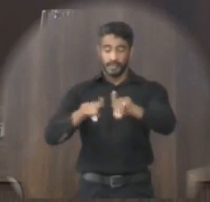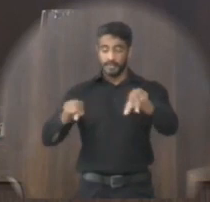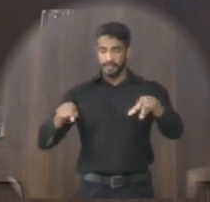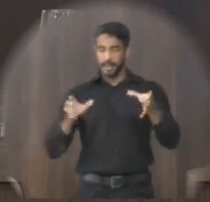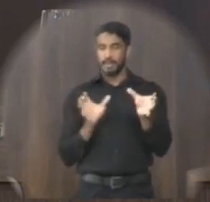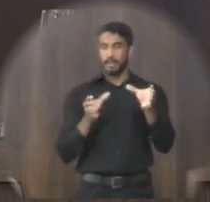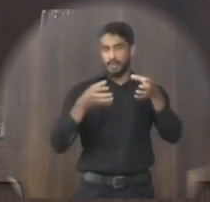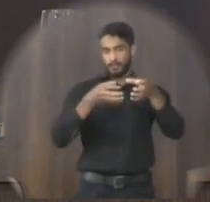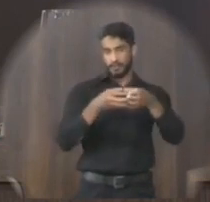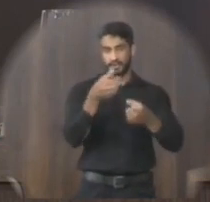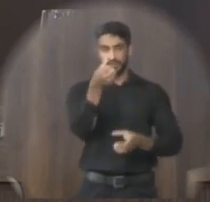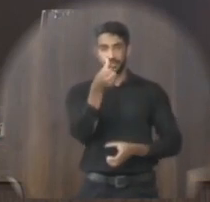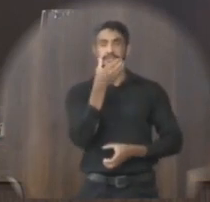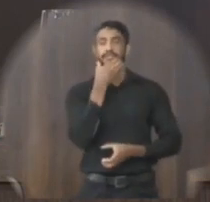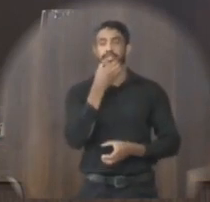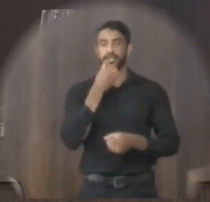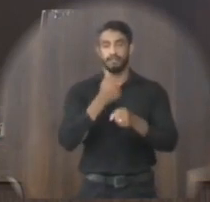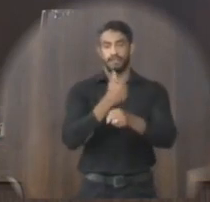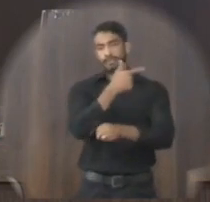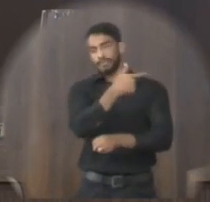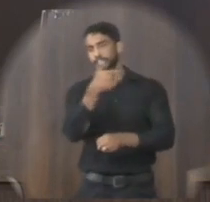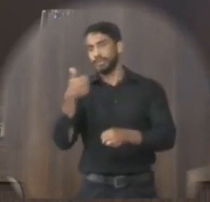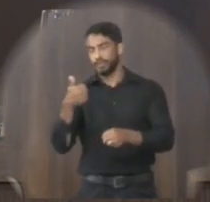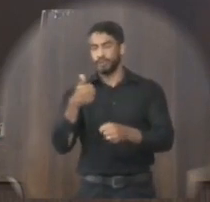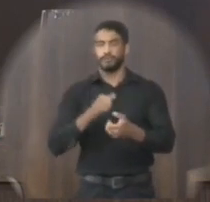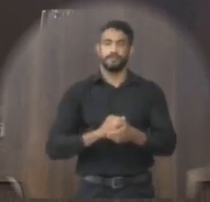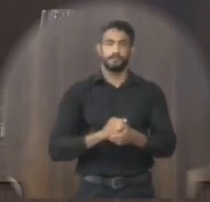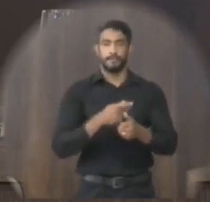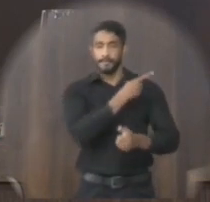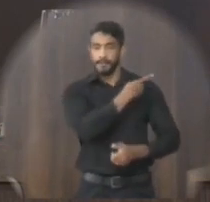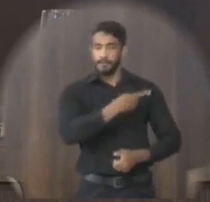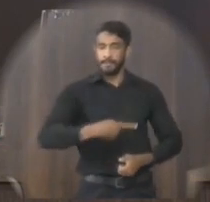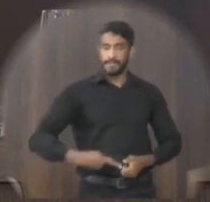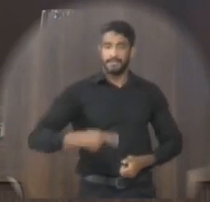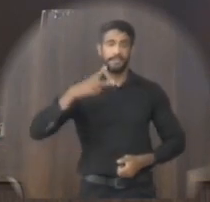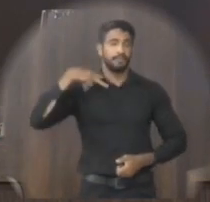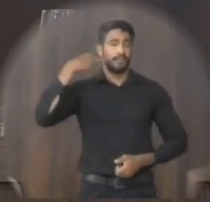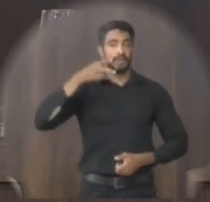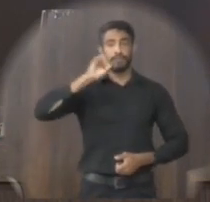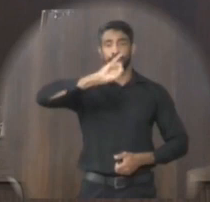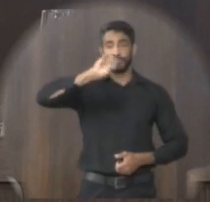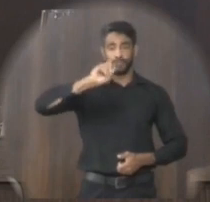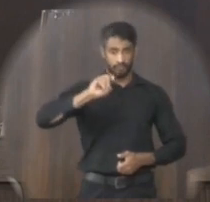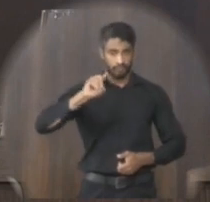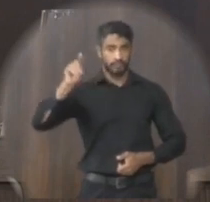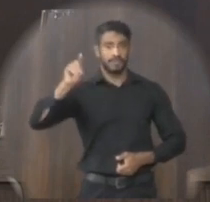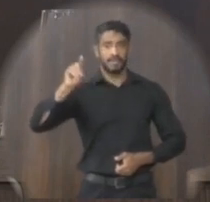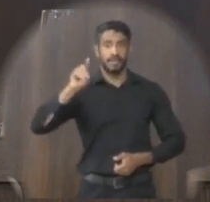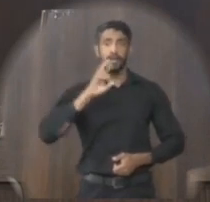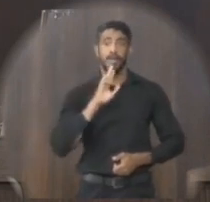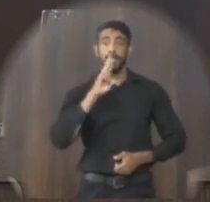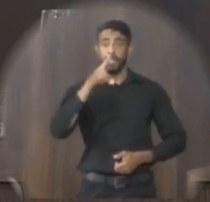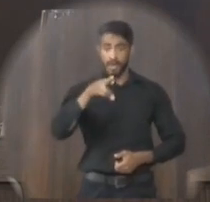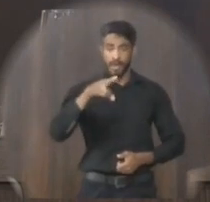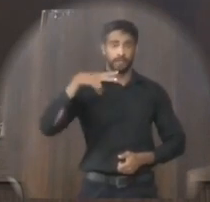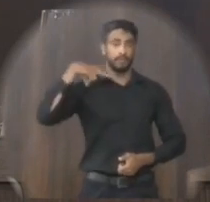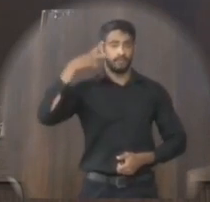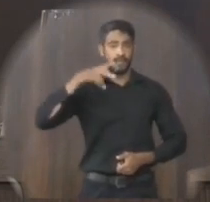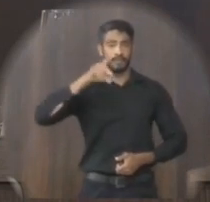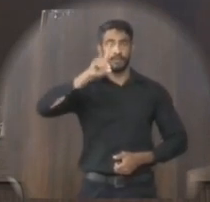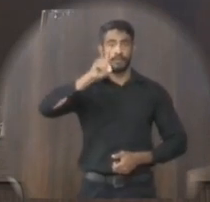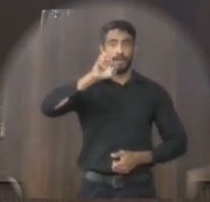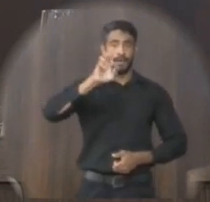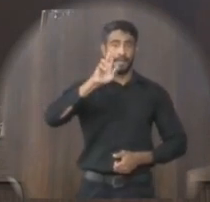das Comissões, 6 de dezembro de 2021, Presidente, o vereador José Tassísio Mendes, relator, o vereador